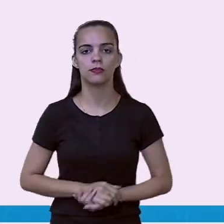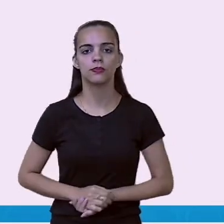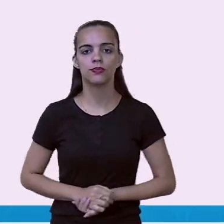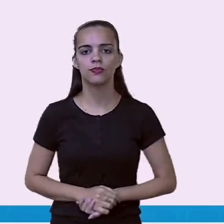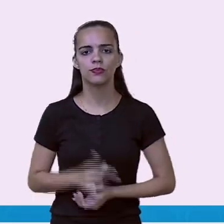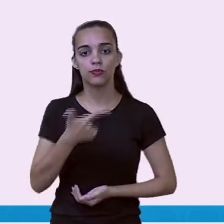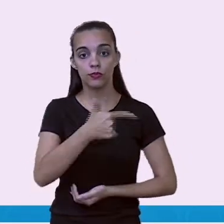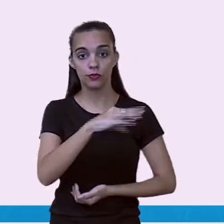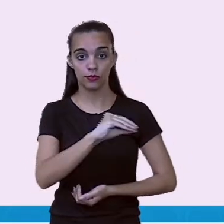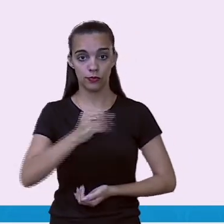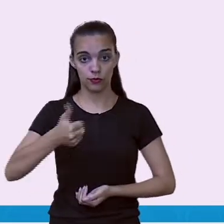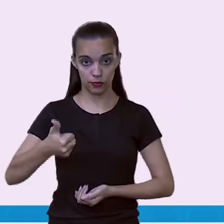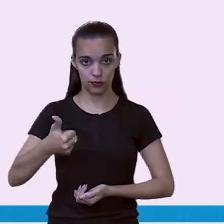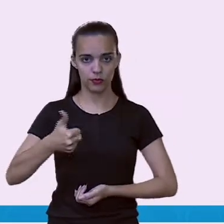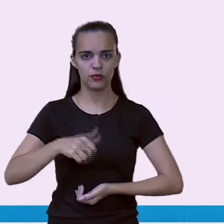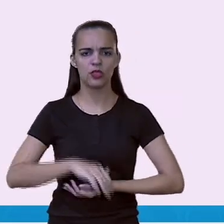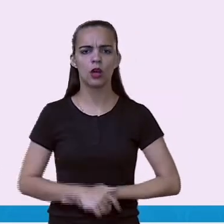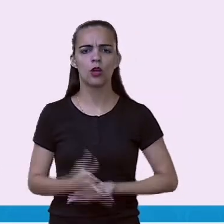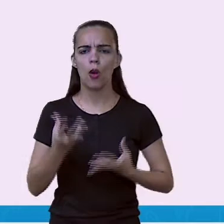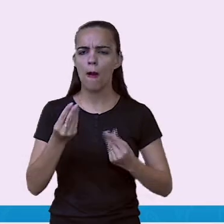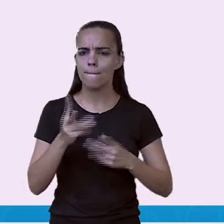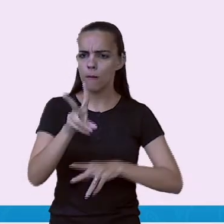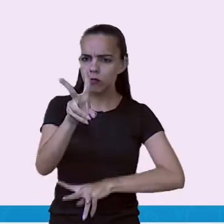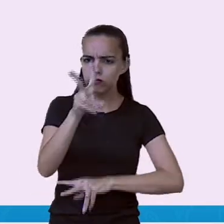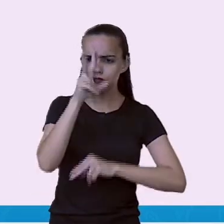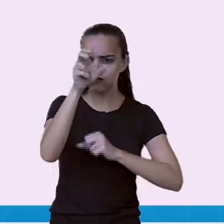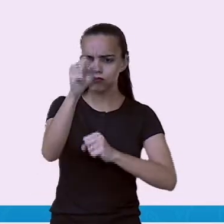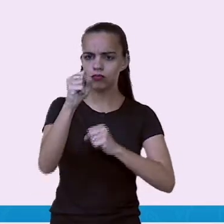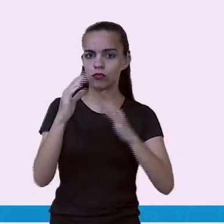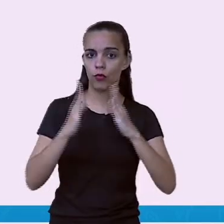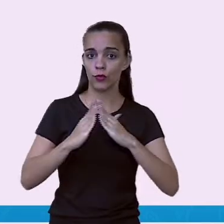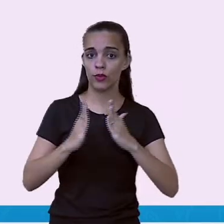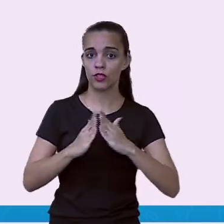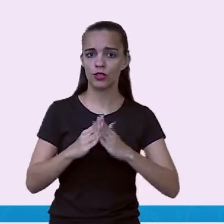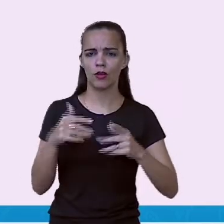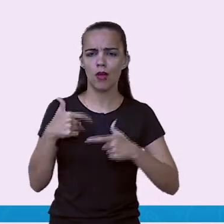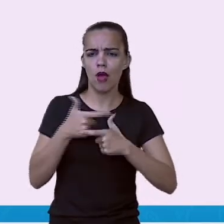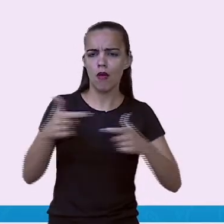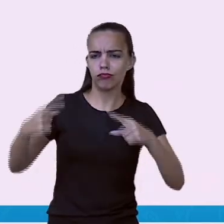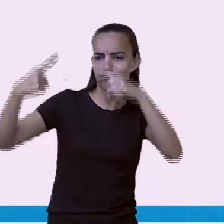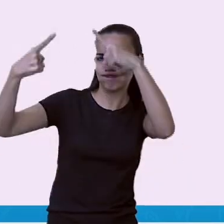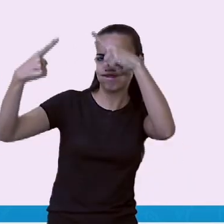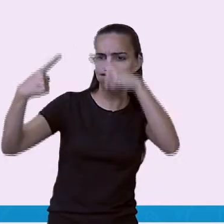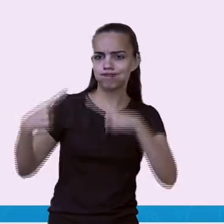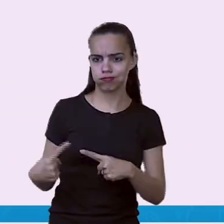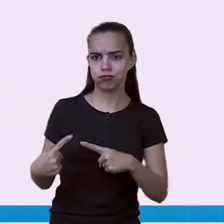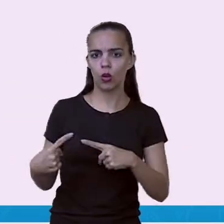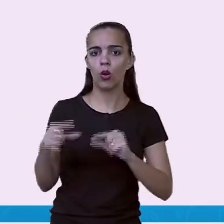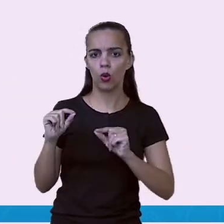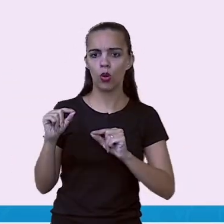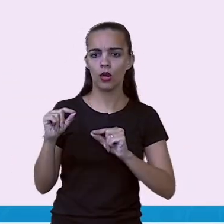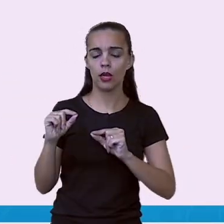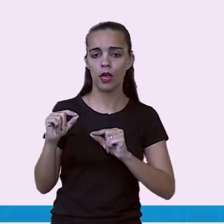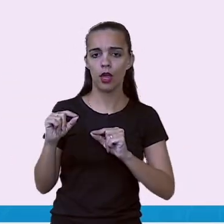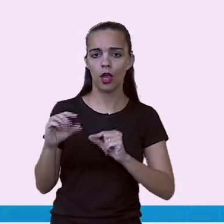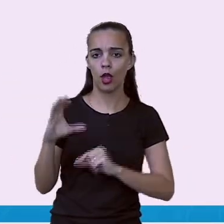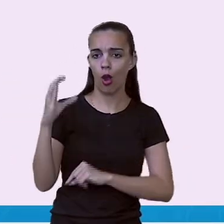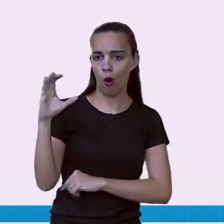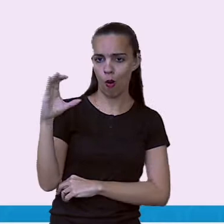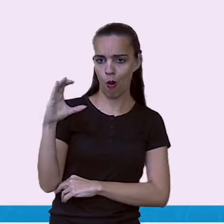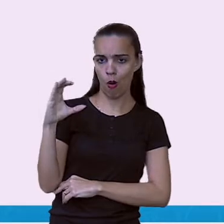2001, muito forte em casa. O grande desafio da Colômbia era